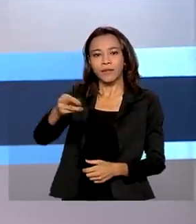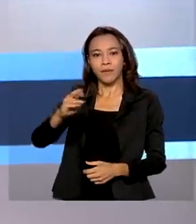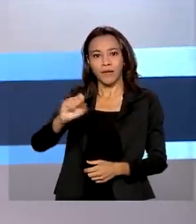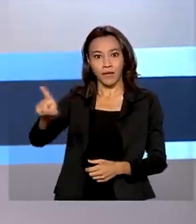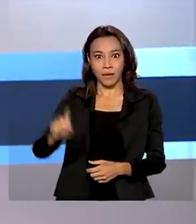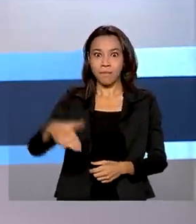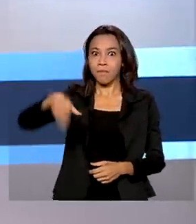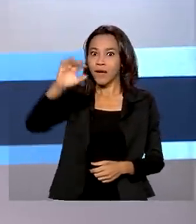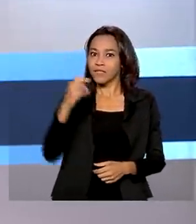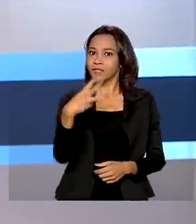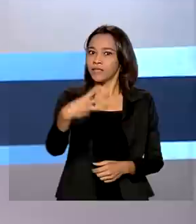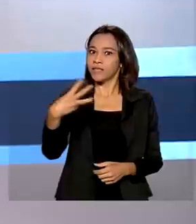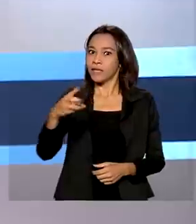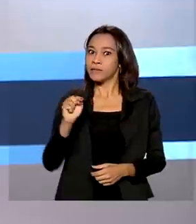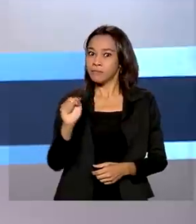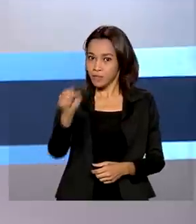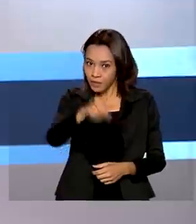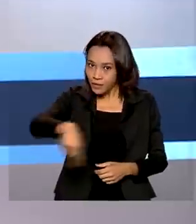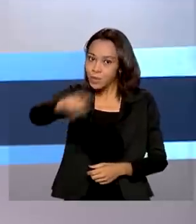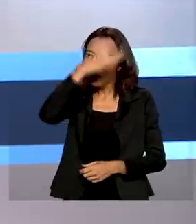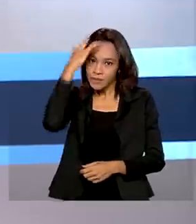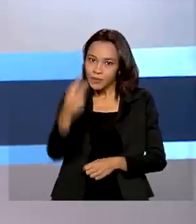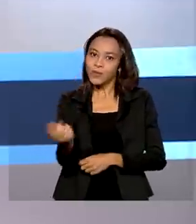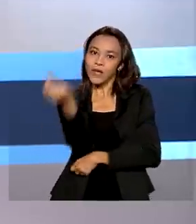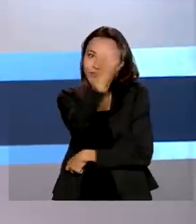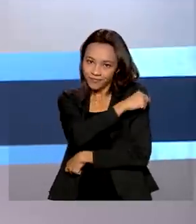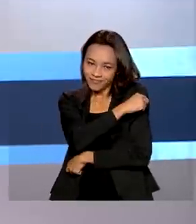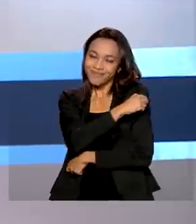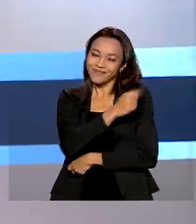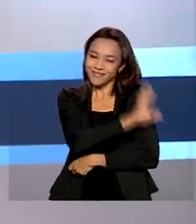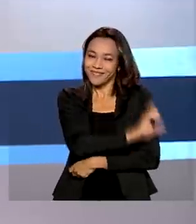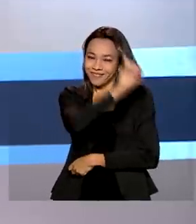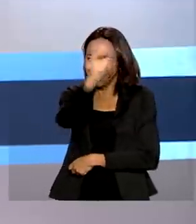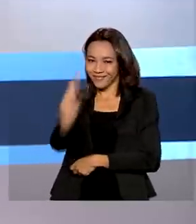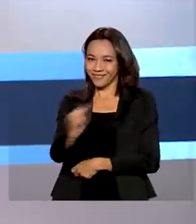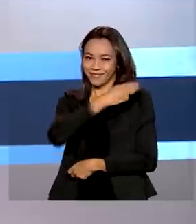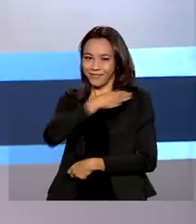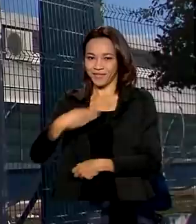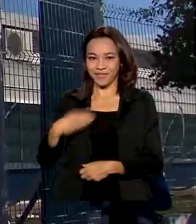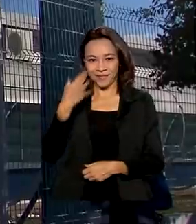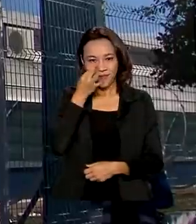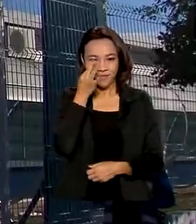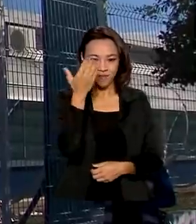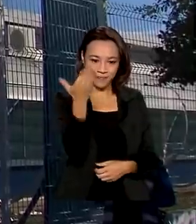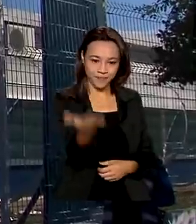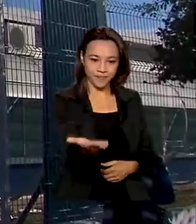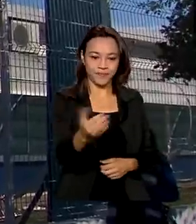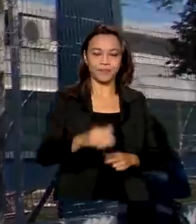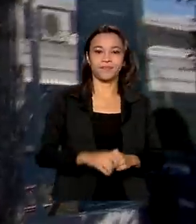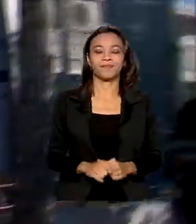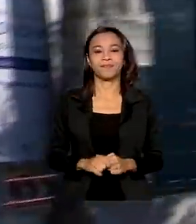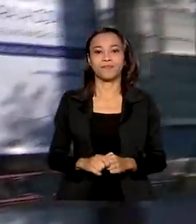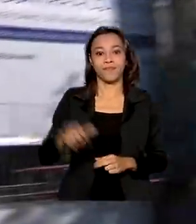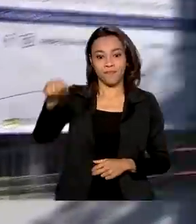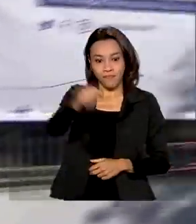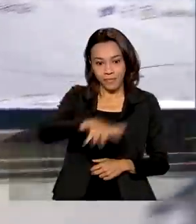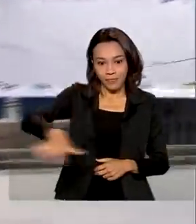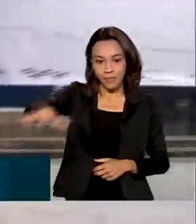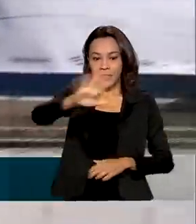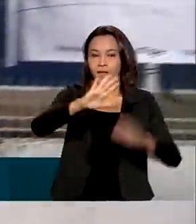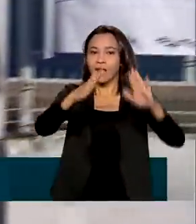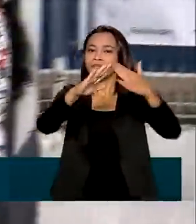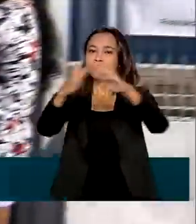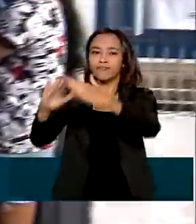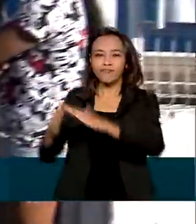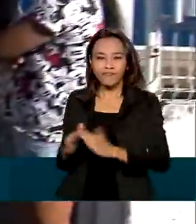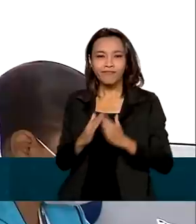de 33 mil pessoas. O ministro da Saúde, Marcelo Queiroga, participou da ação. Os moradores do Complexo da